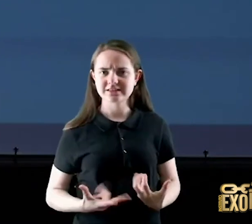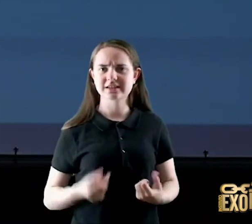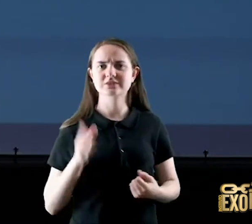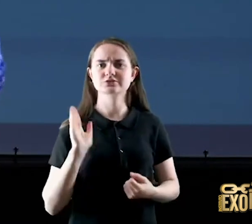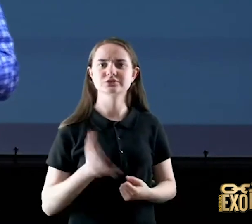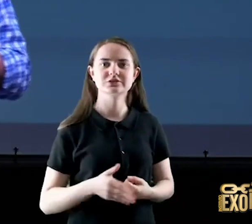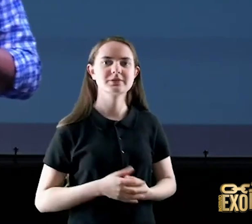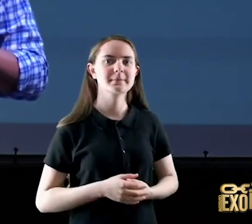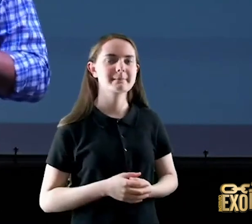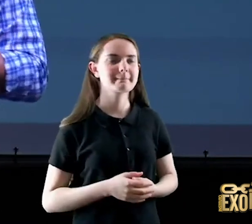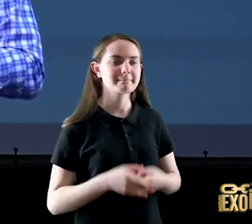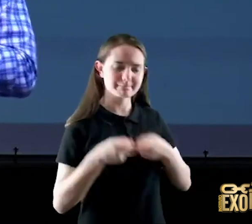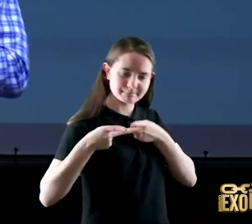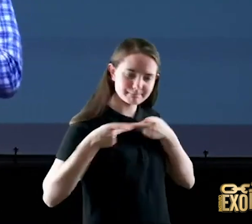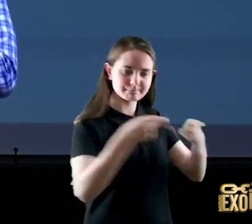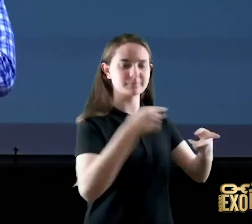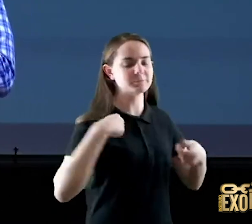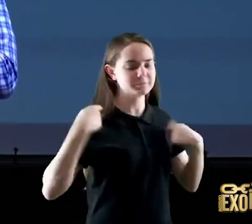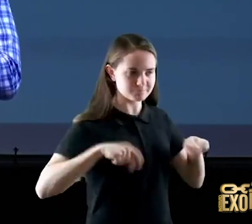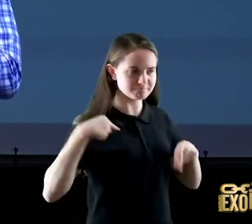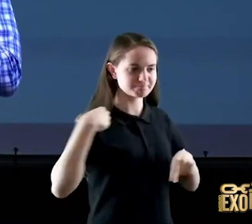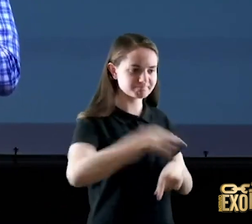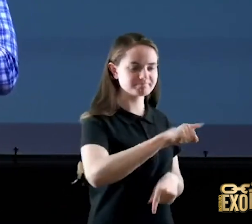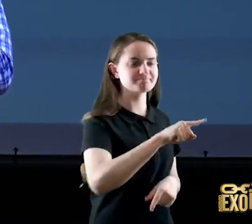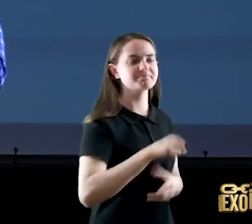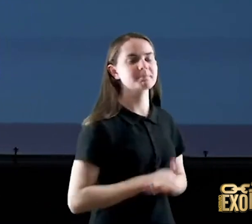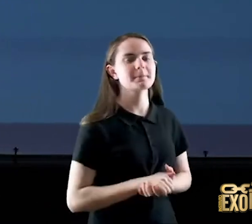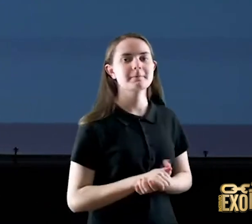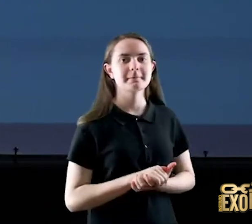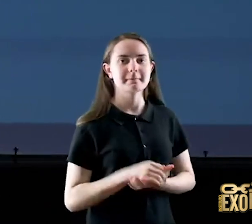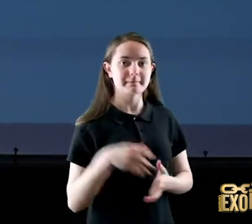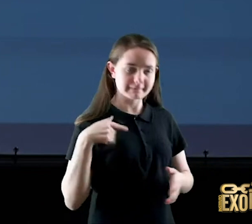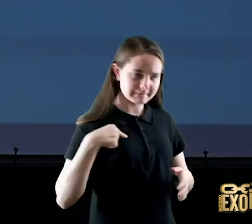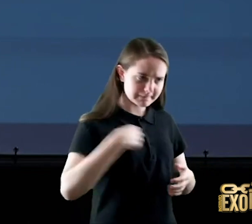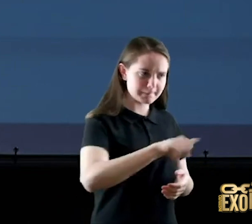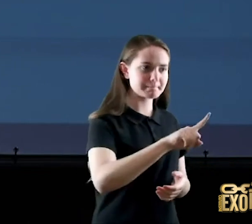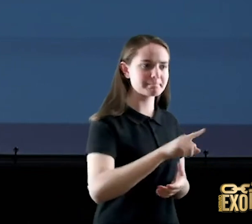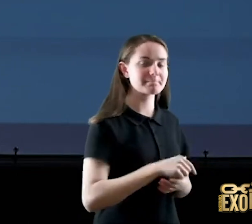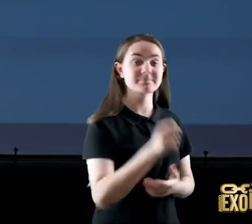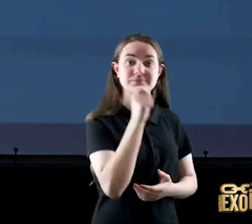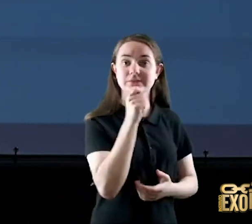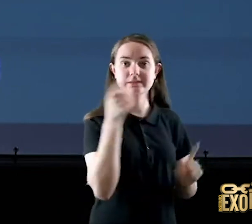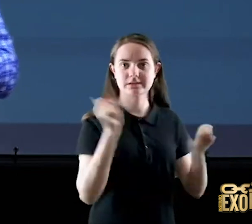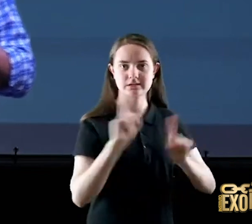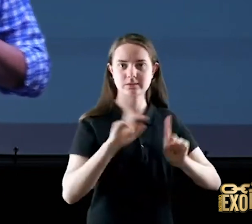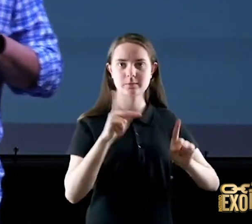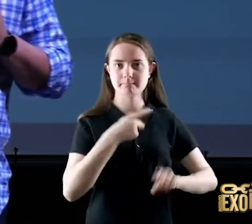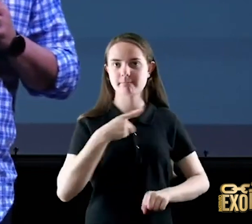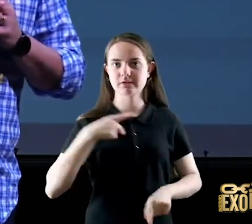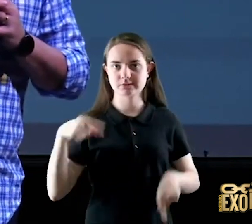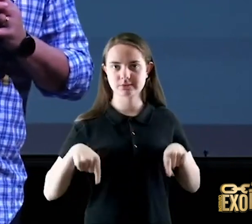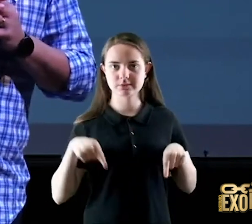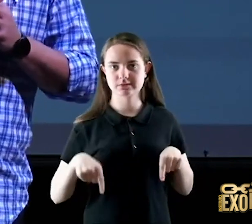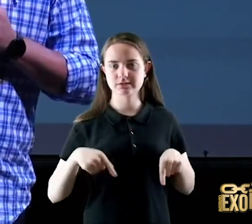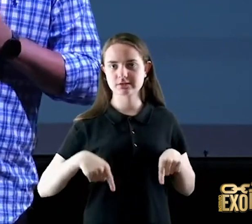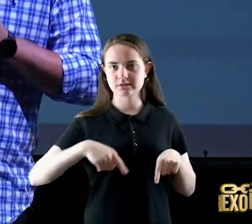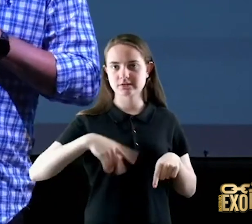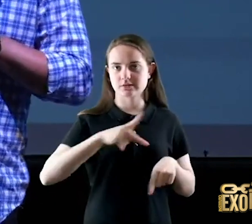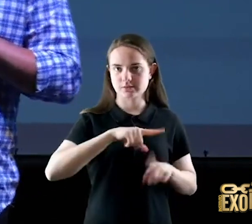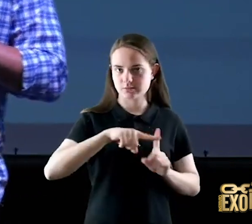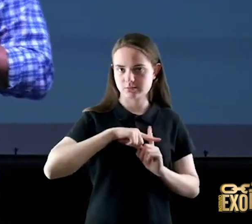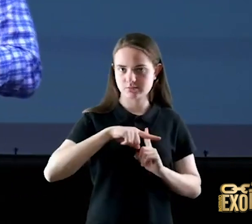não vou, vem, eu tive que ir e fui lá, eu ainda não era pastor aqui da igreja e eu